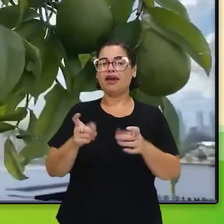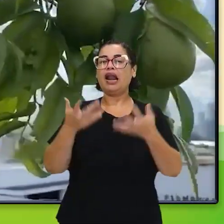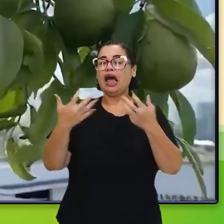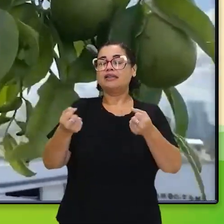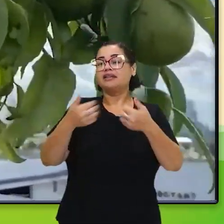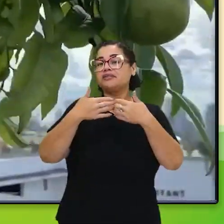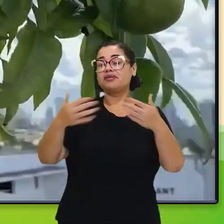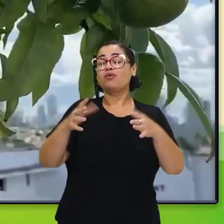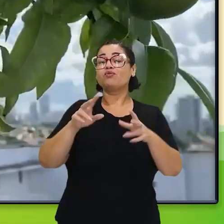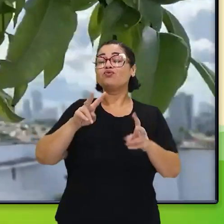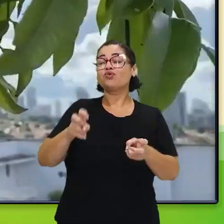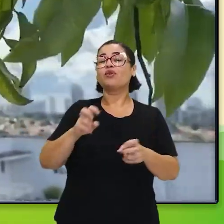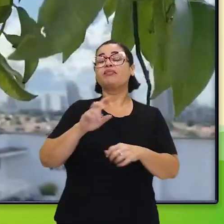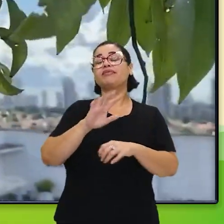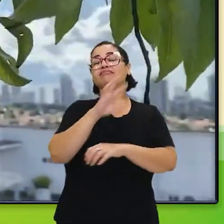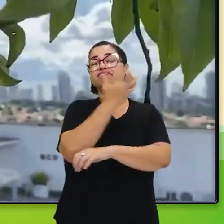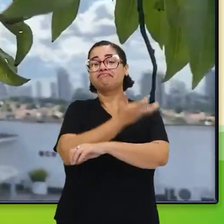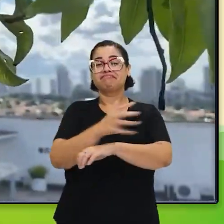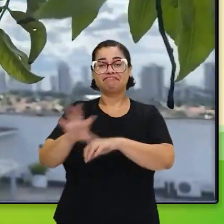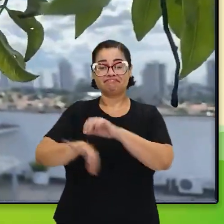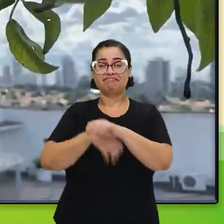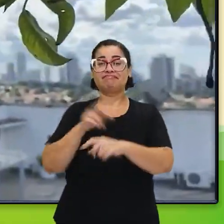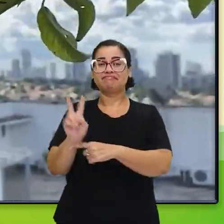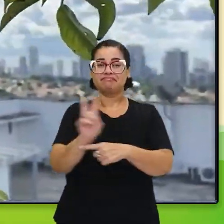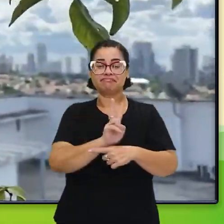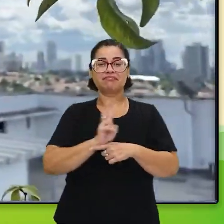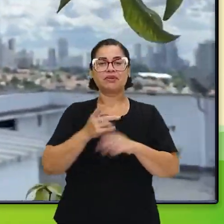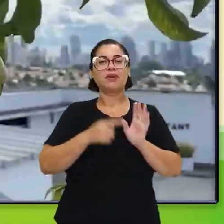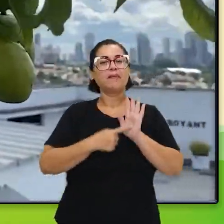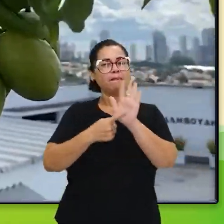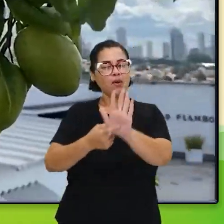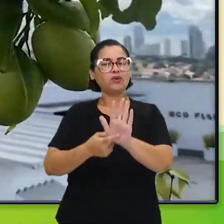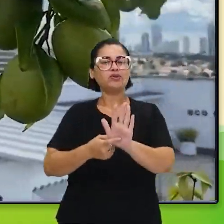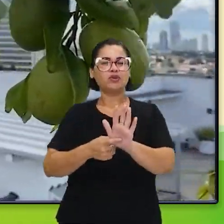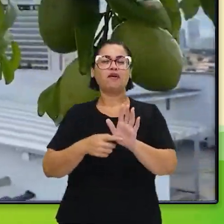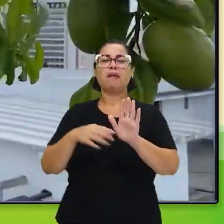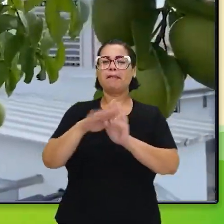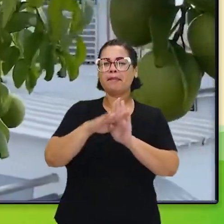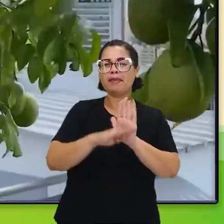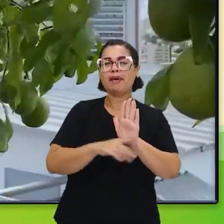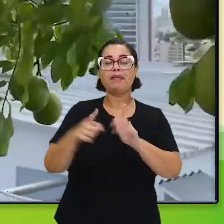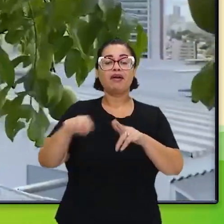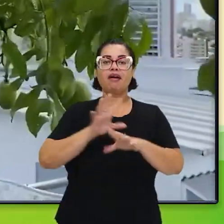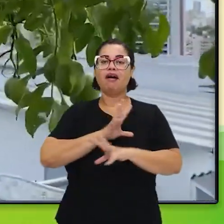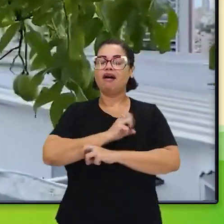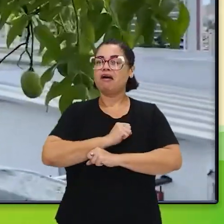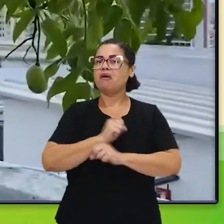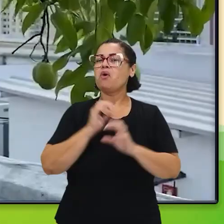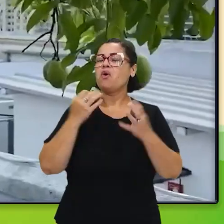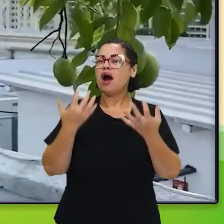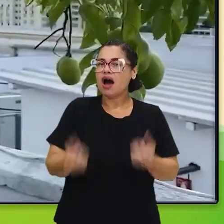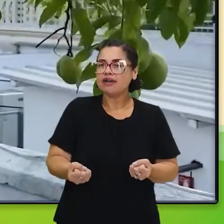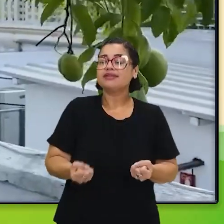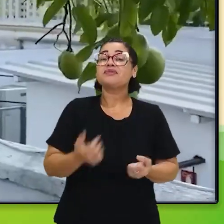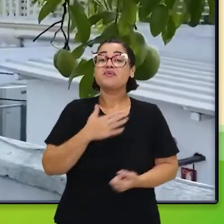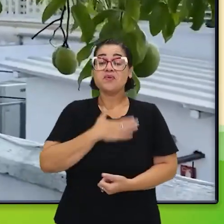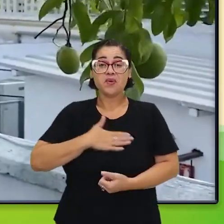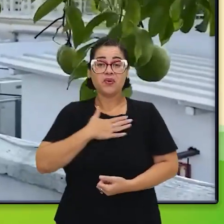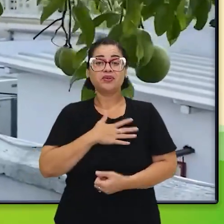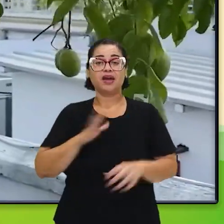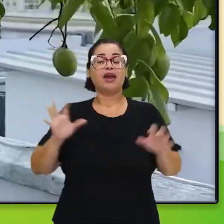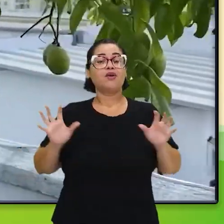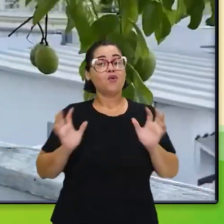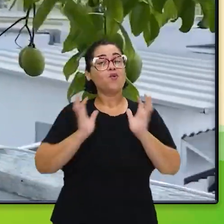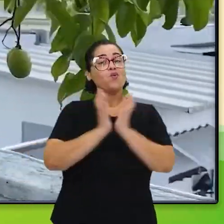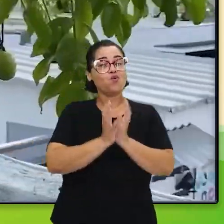assim, a diretoria do shopping sempre teve muita abertura com a parte ambiental. E quando a gente levou, todo mundo amou,